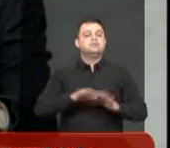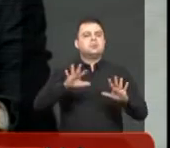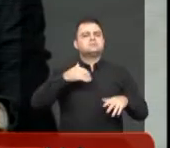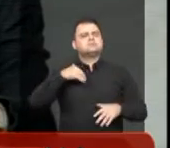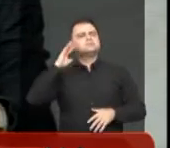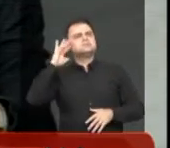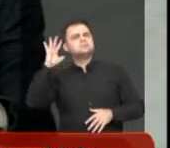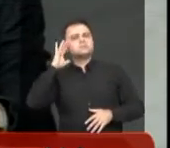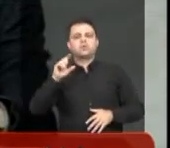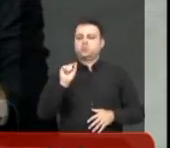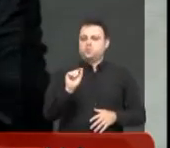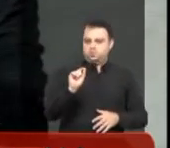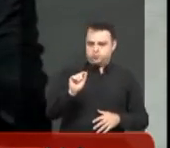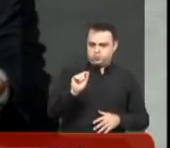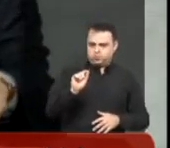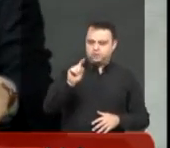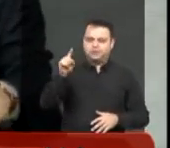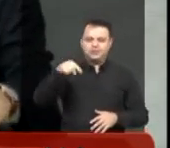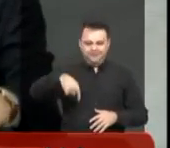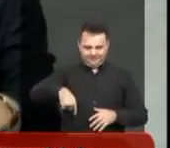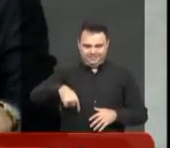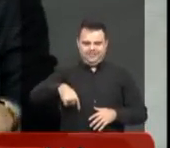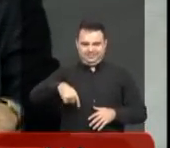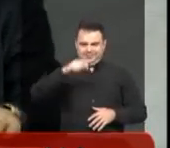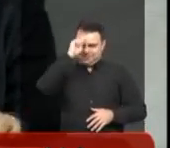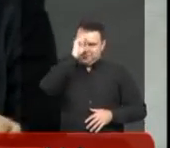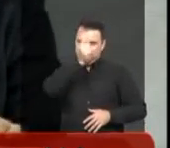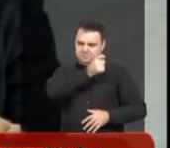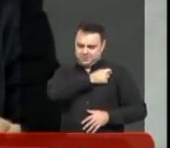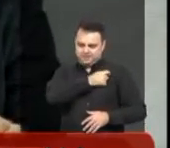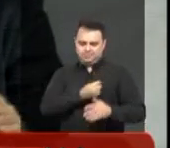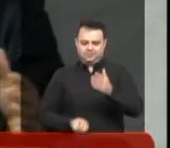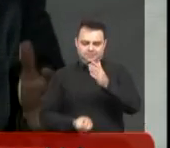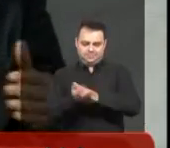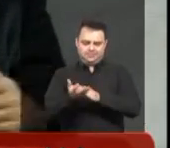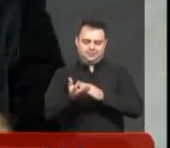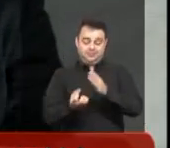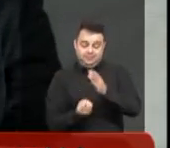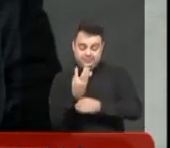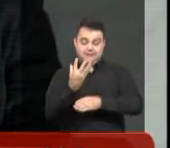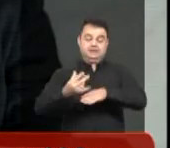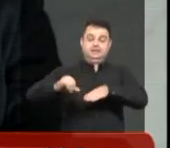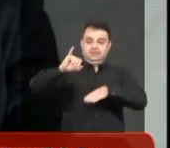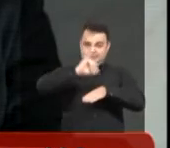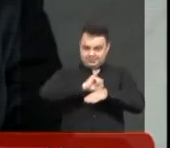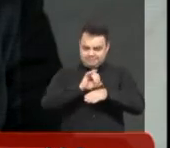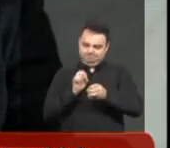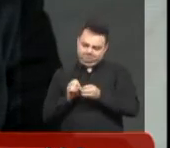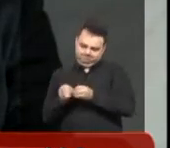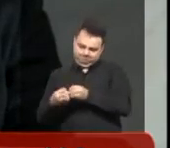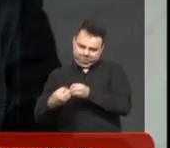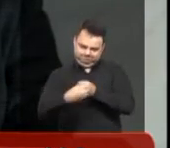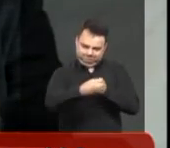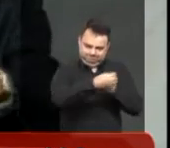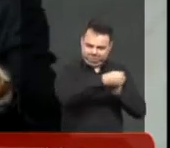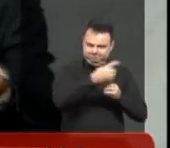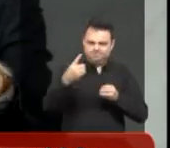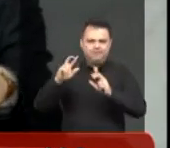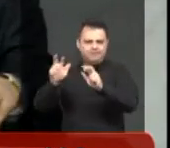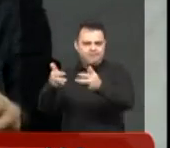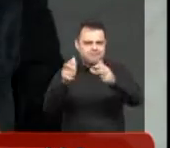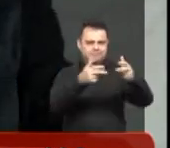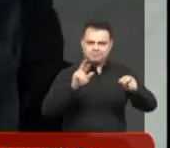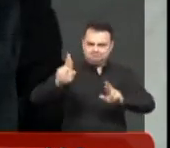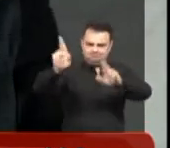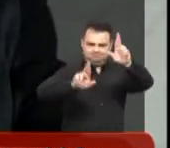racionalizar, a ideia é fazer com a criação do parlamento regional, Rio Preto vai ser uma região metropolitana, nós criamos um parlamento regional com